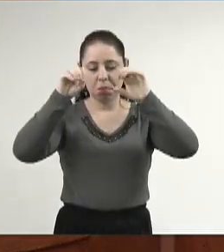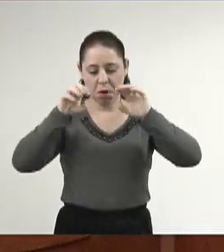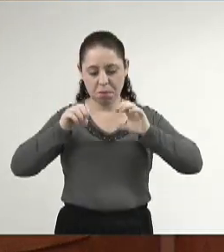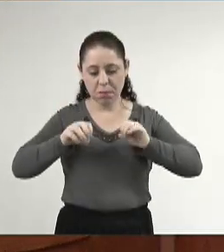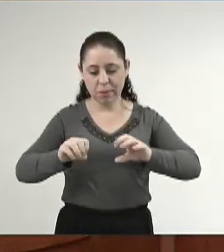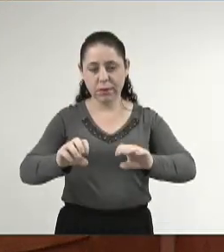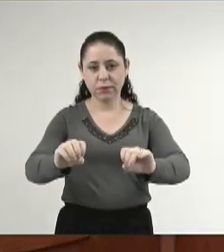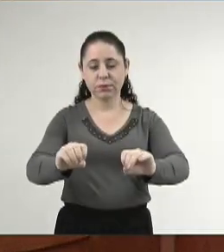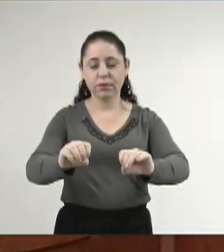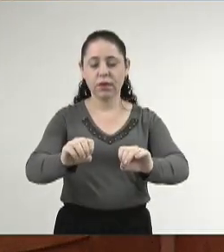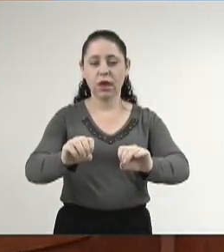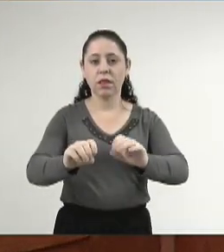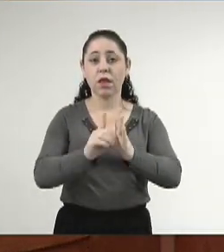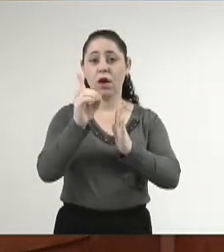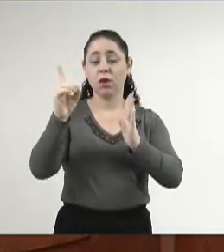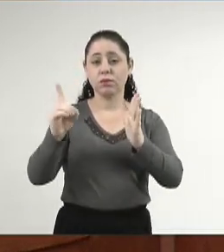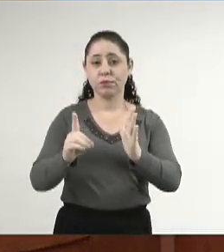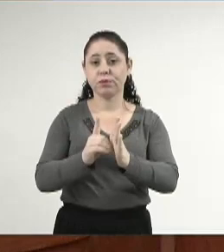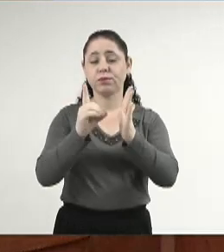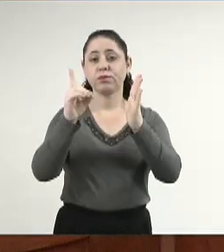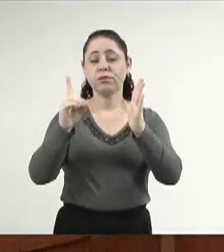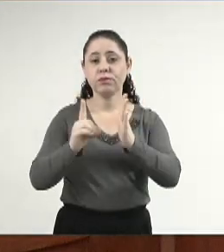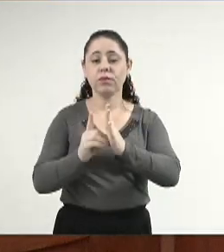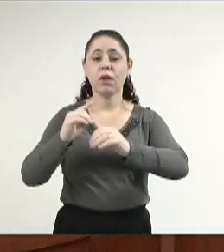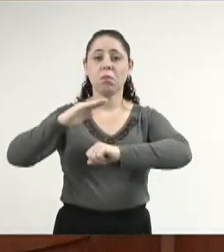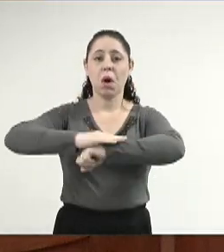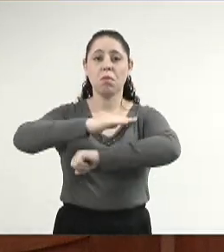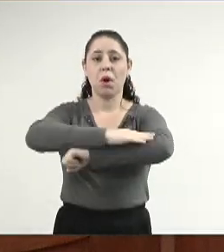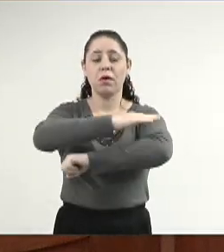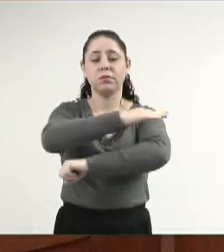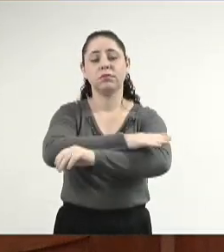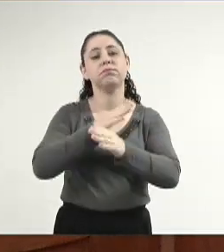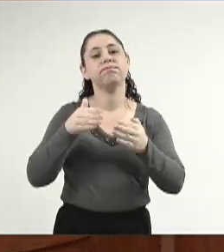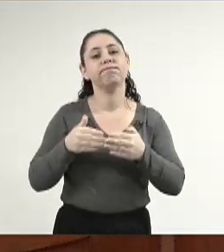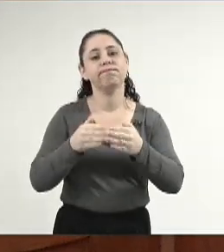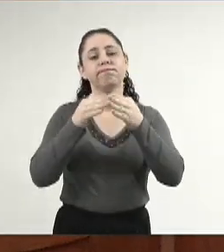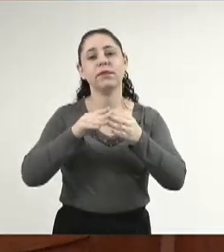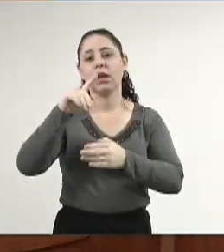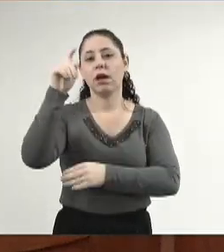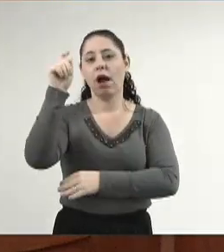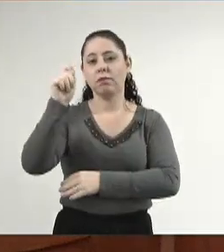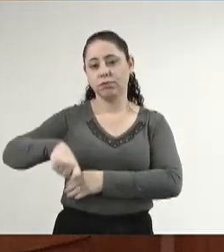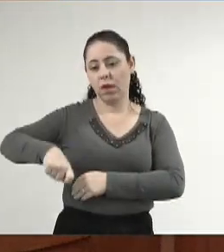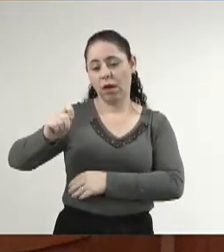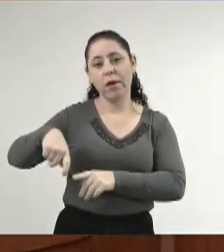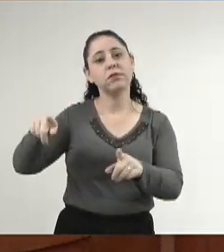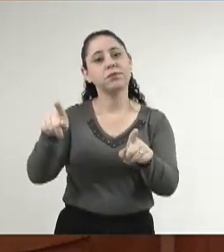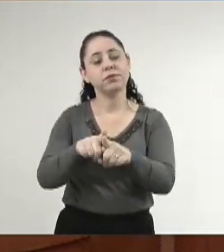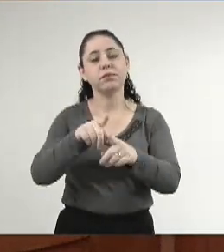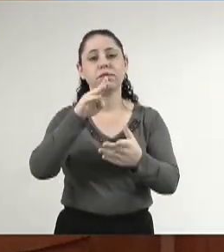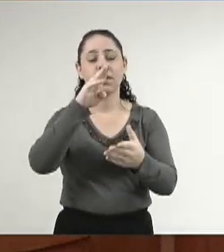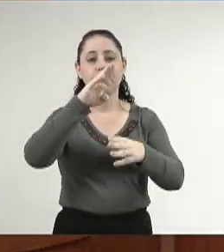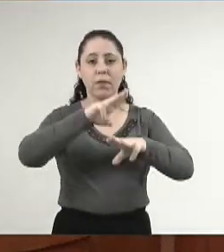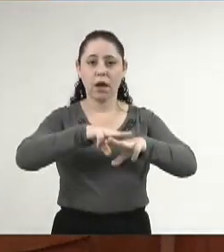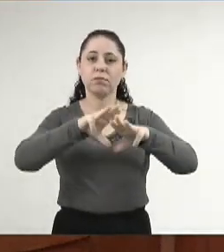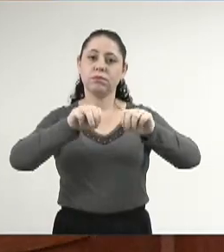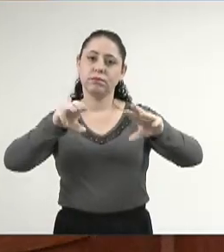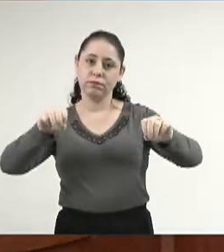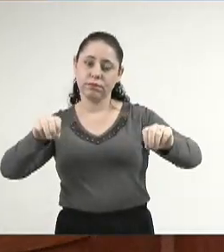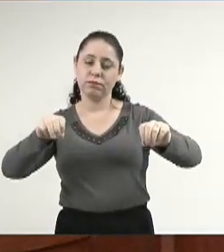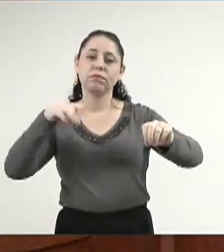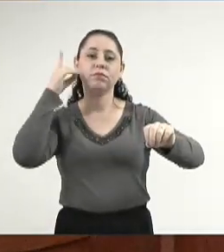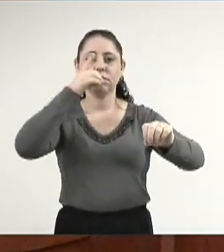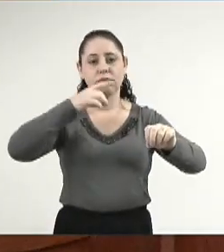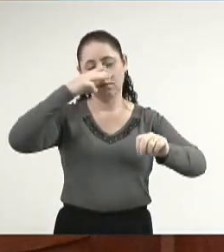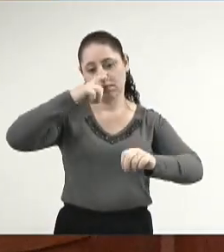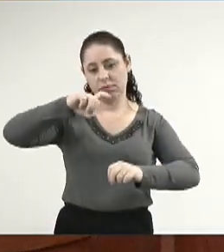Sul, Beaudápolis, Bataipurã, Corumbá, Angélica e Maracajú. Deputado